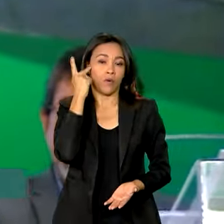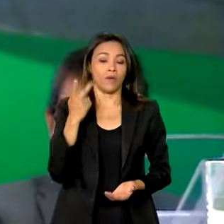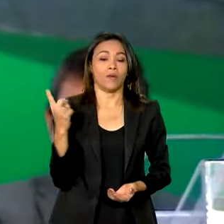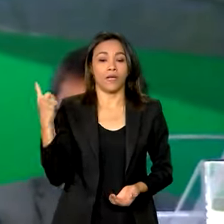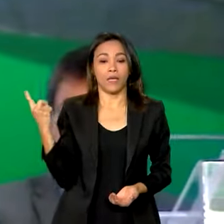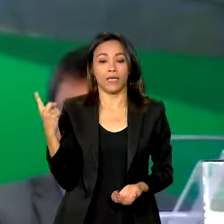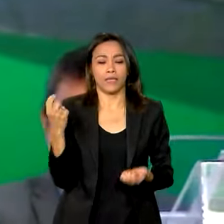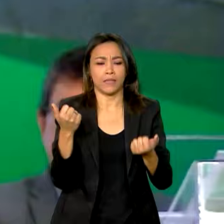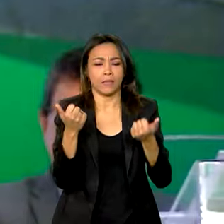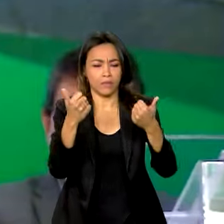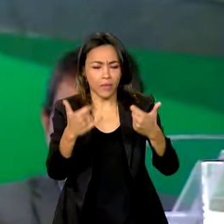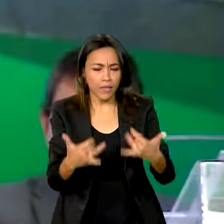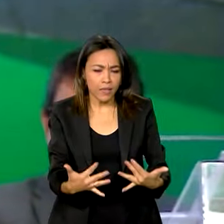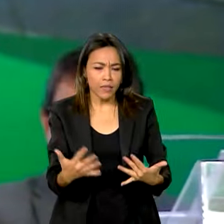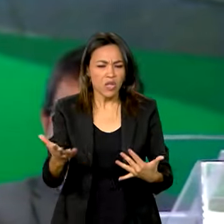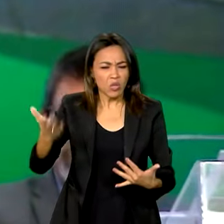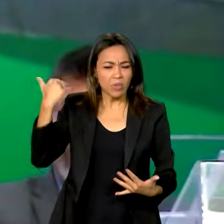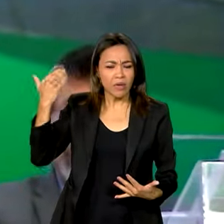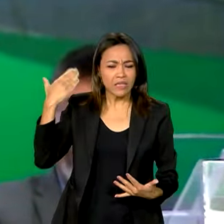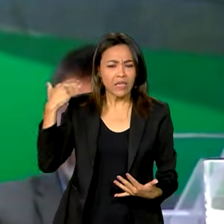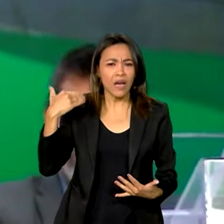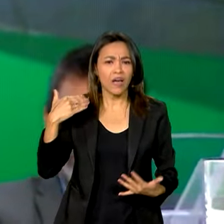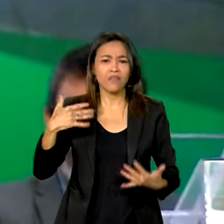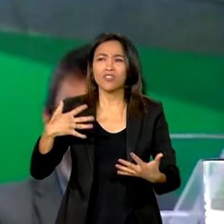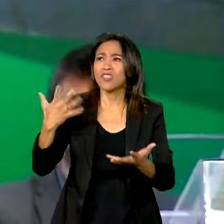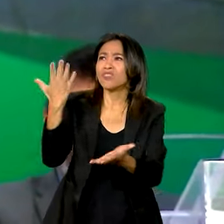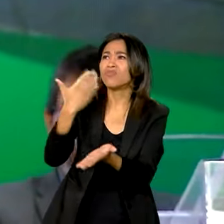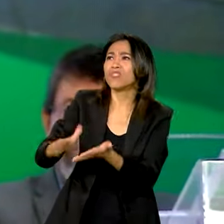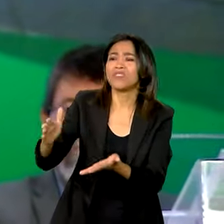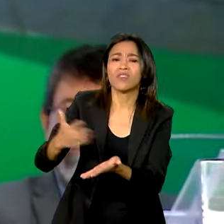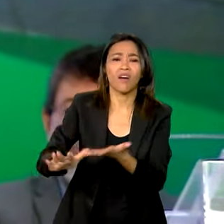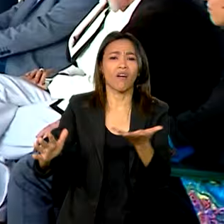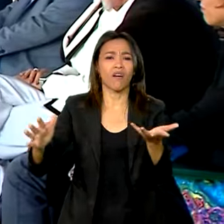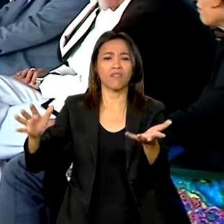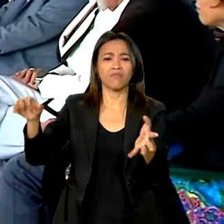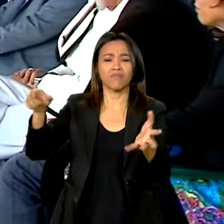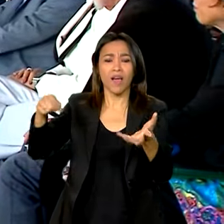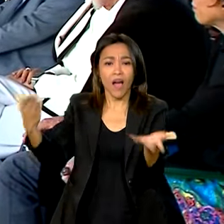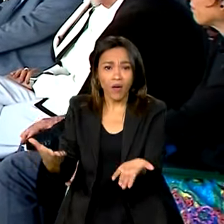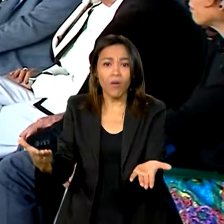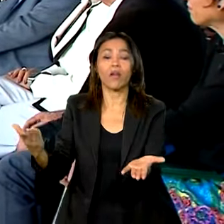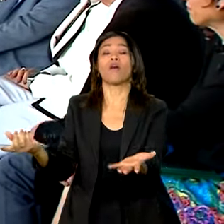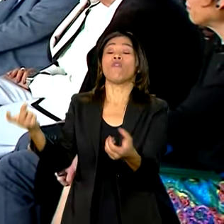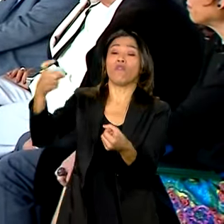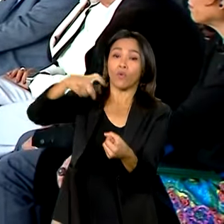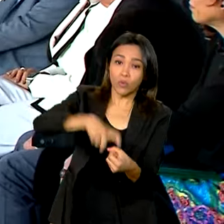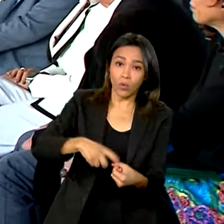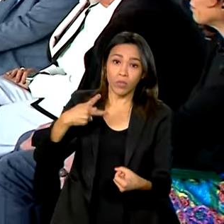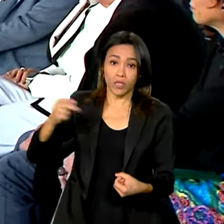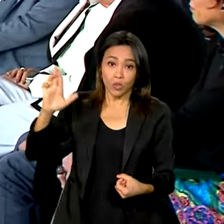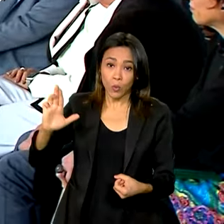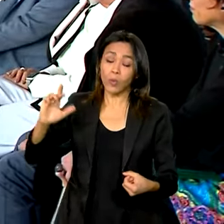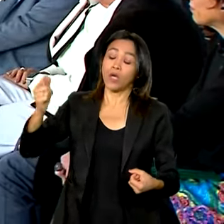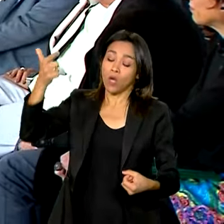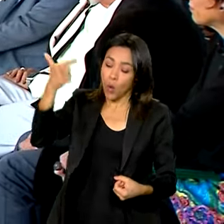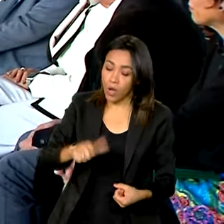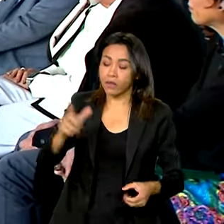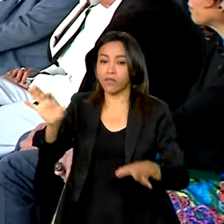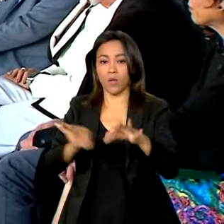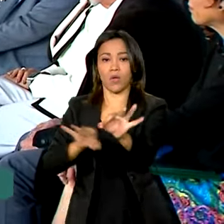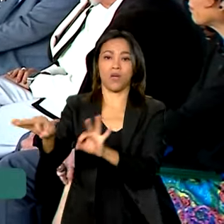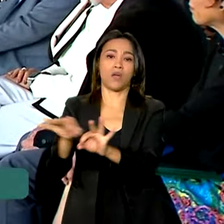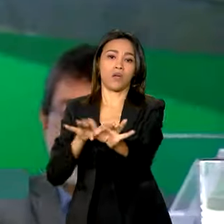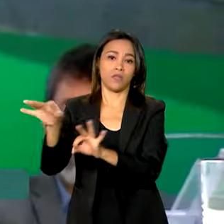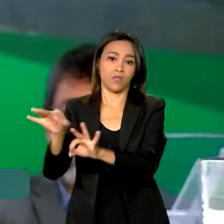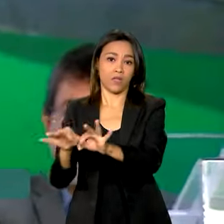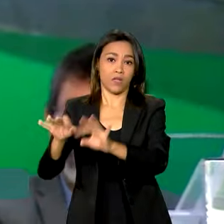desmontaram os investimentos nas nossas universidades. Precisou agora o presidente Lula voltar e semana passada nós estivemos